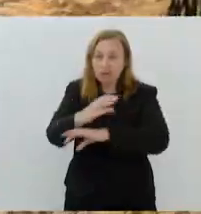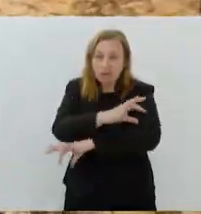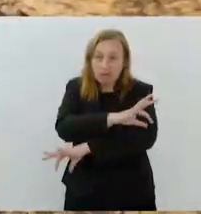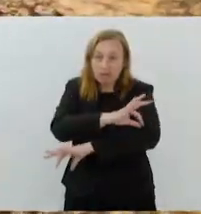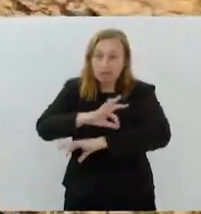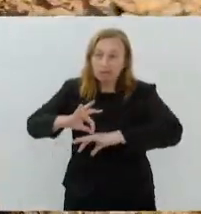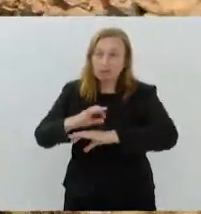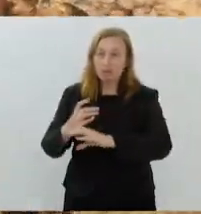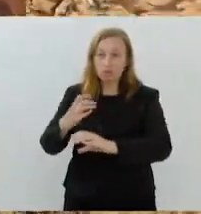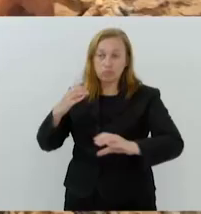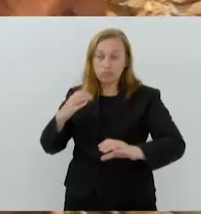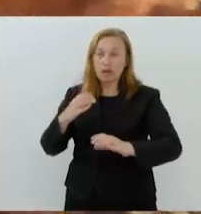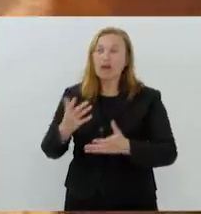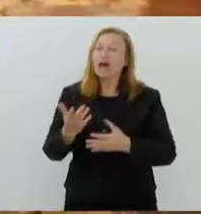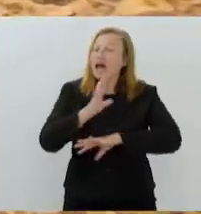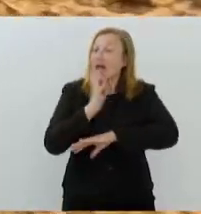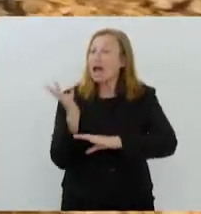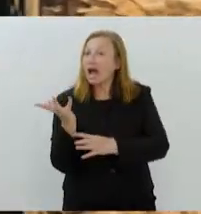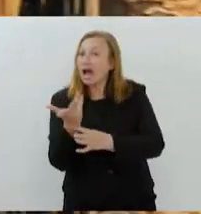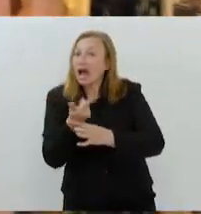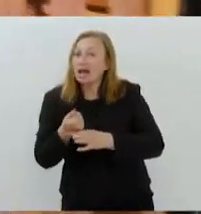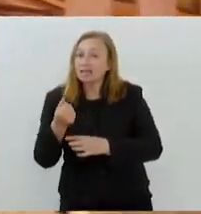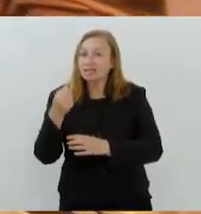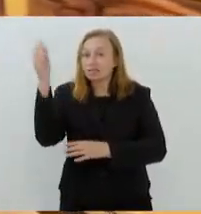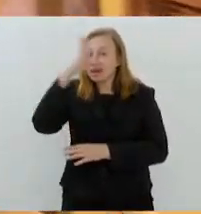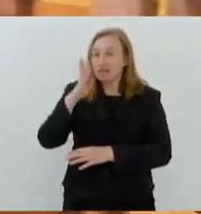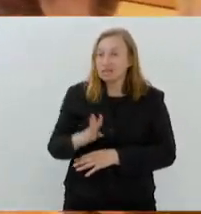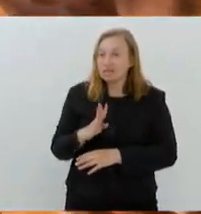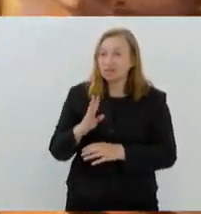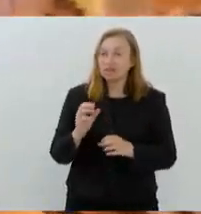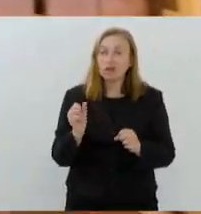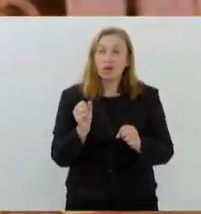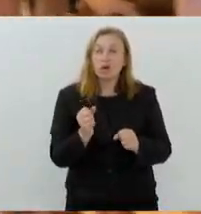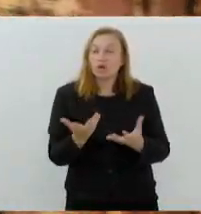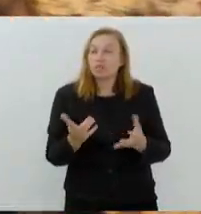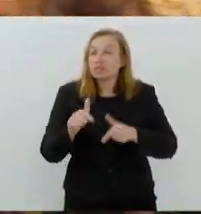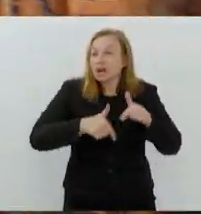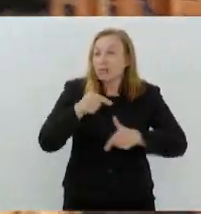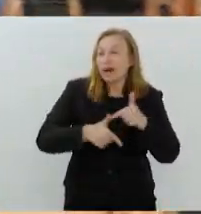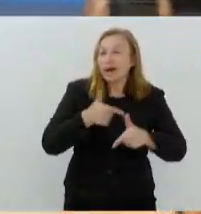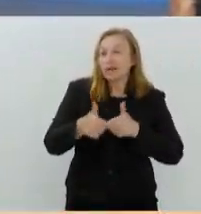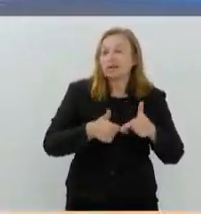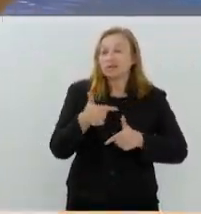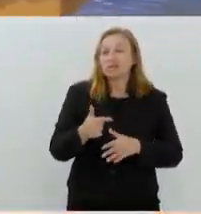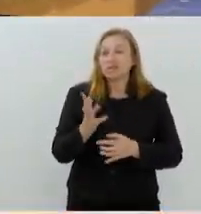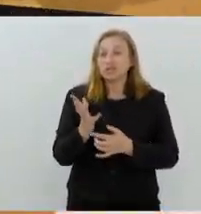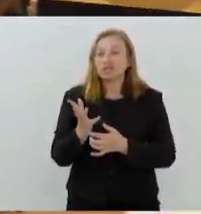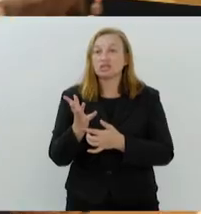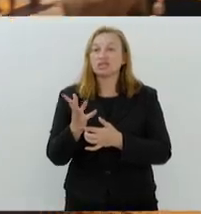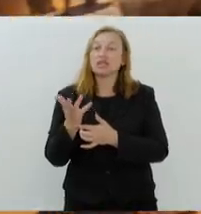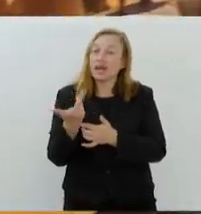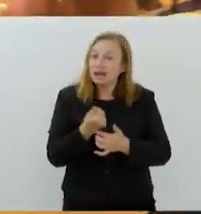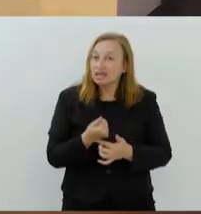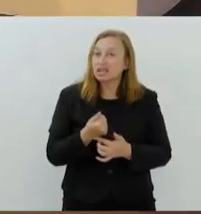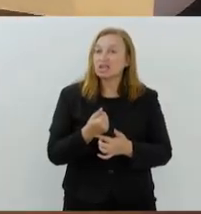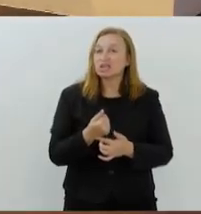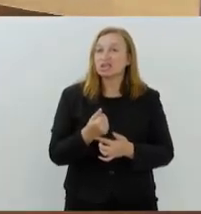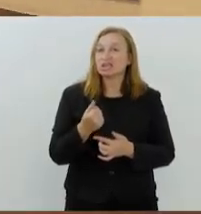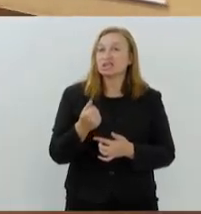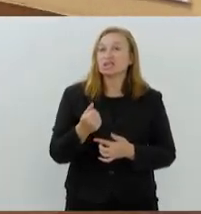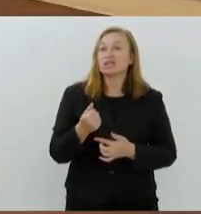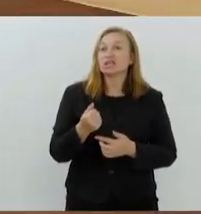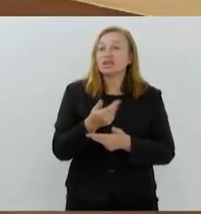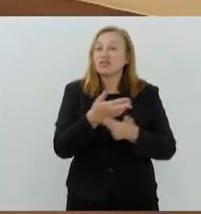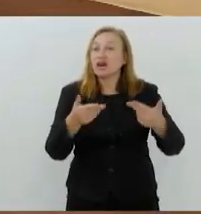Ele contempla a arte popular brasileira com obras de artistas como o Mestre Vitalino, Jim Brinquedin e